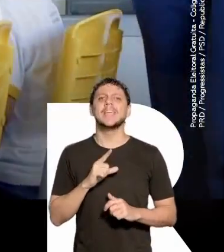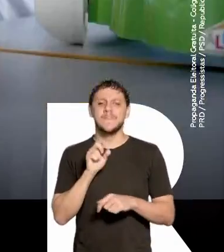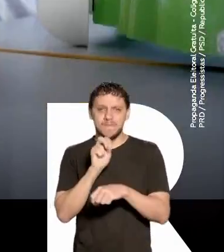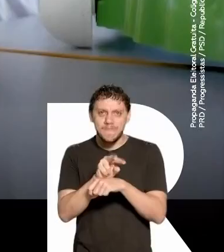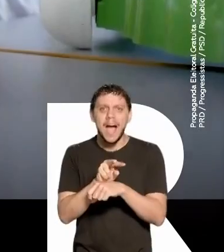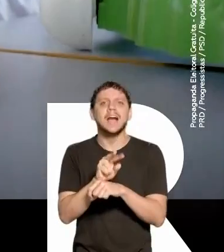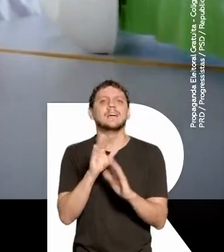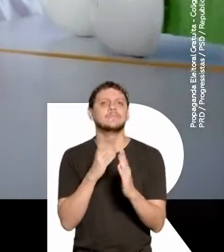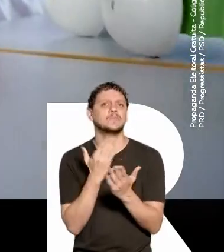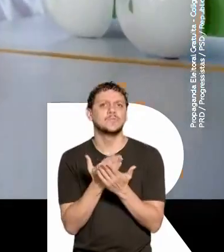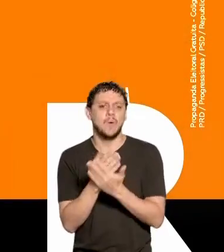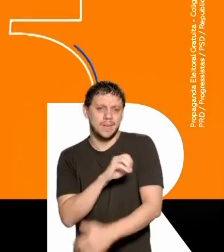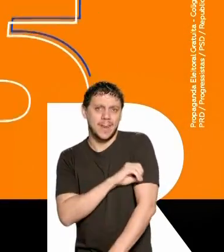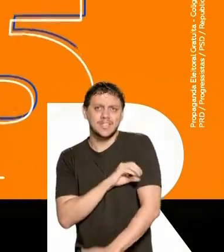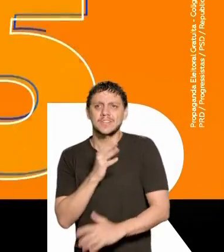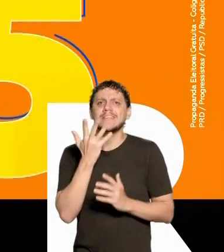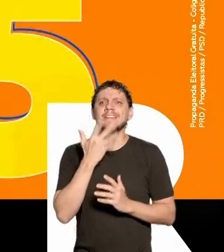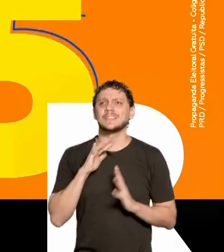todas as crianças.